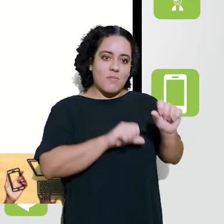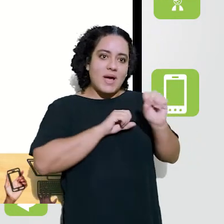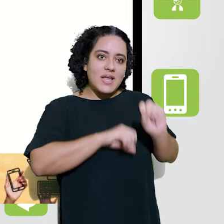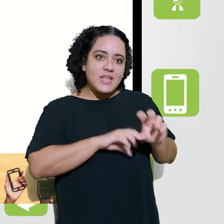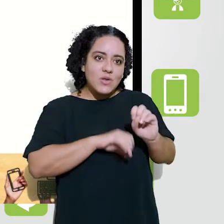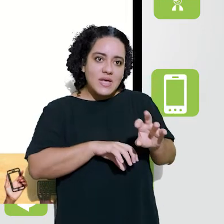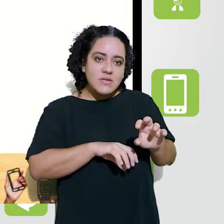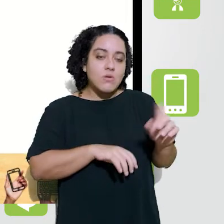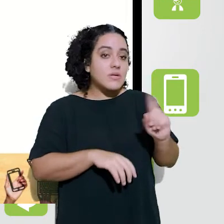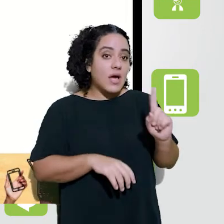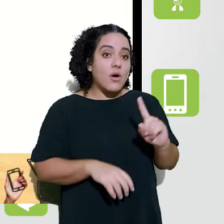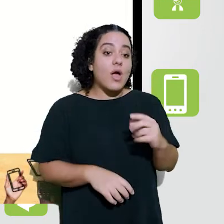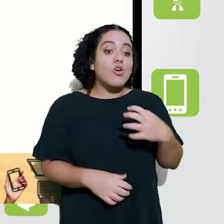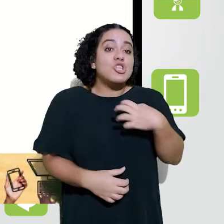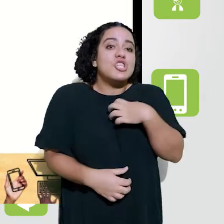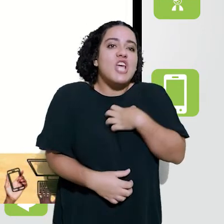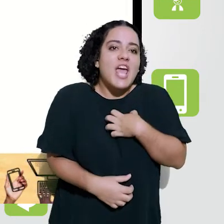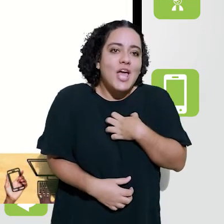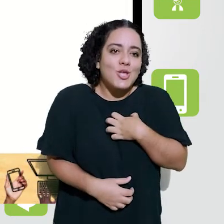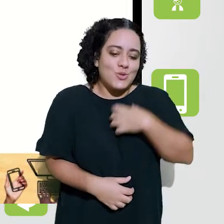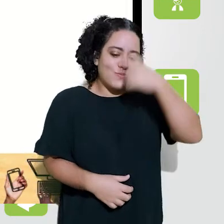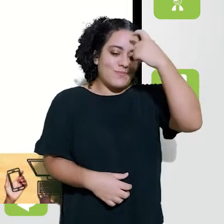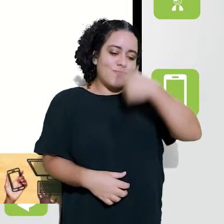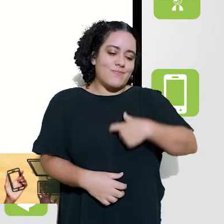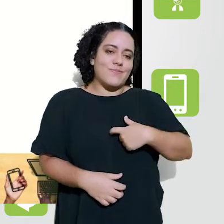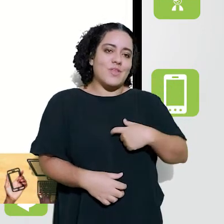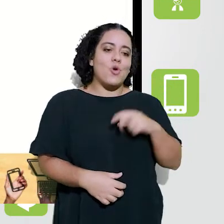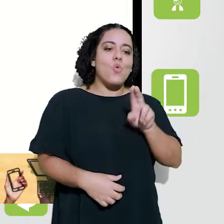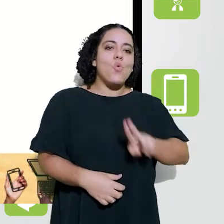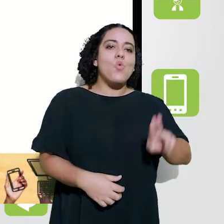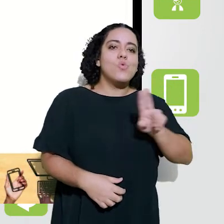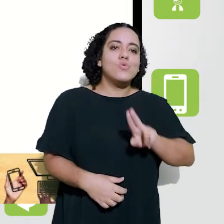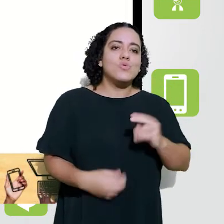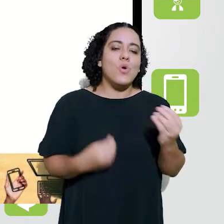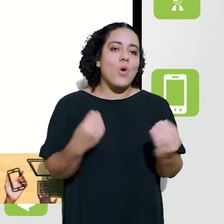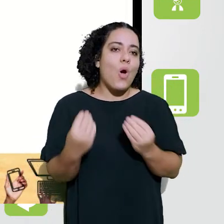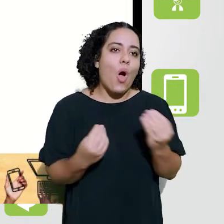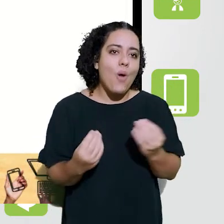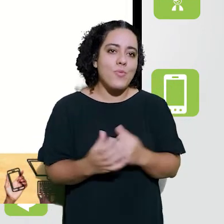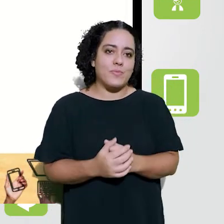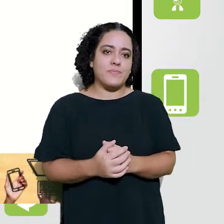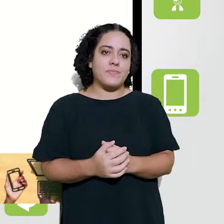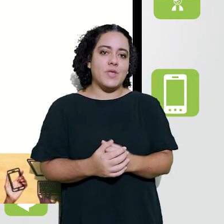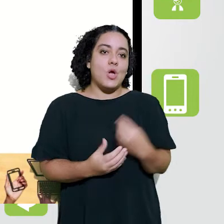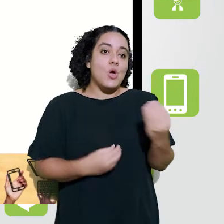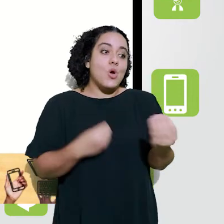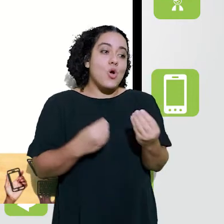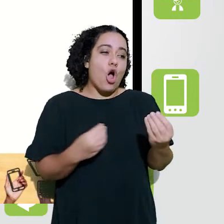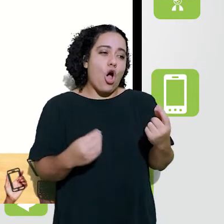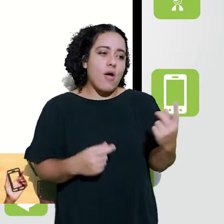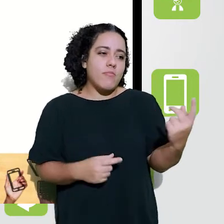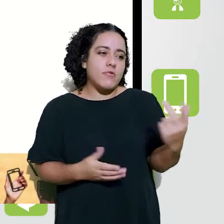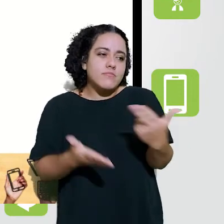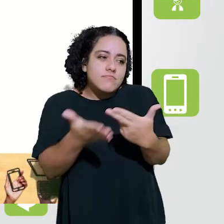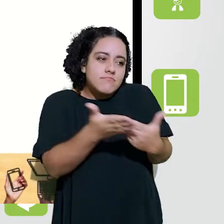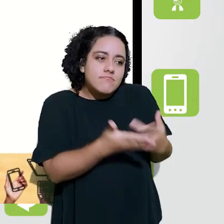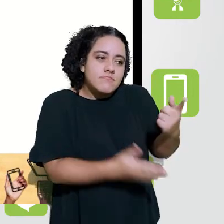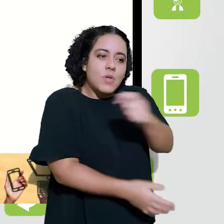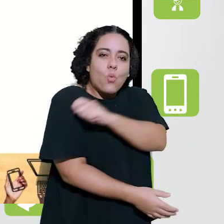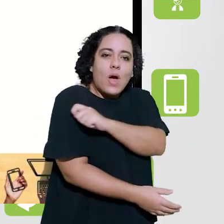que vai transformar a educação. Mas é o uso, a forma como eu vou pensar essa ferramenta, a forma como eu vou